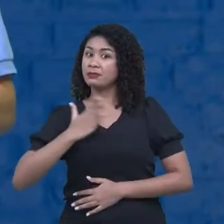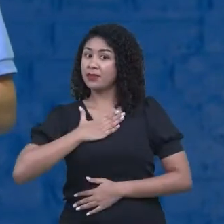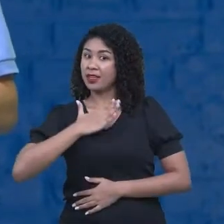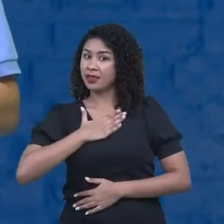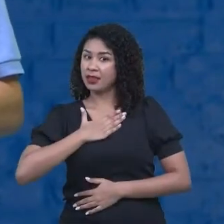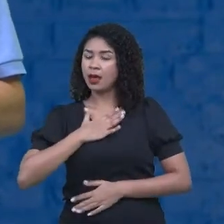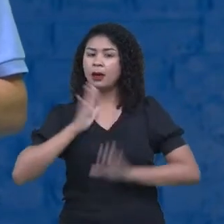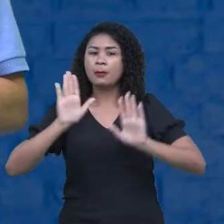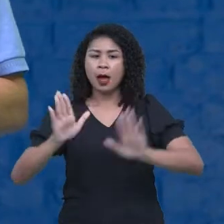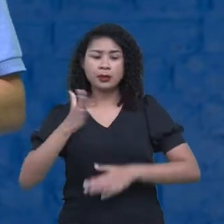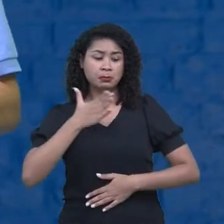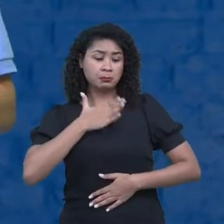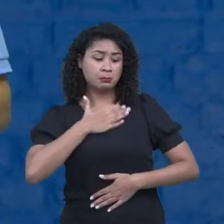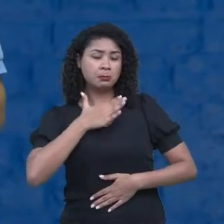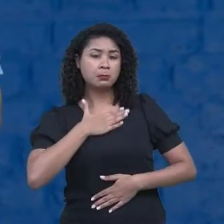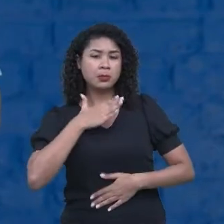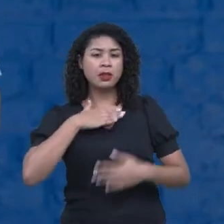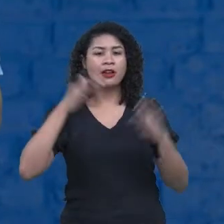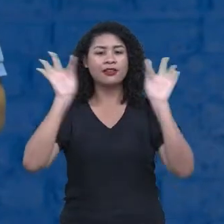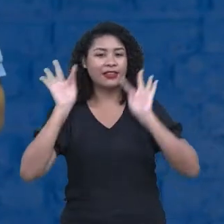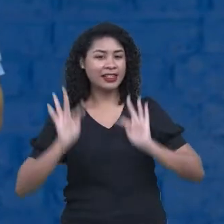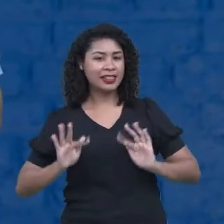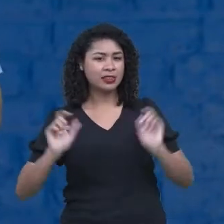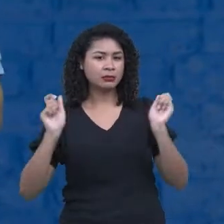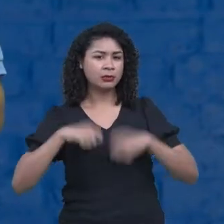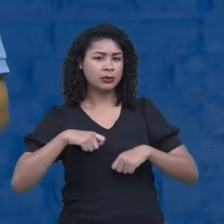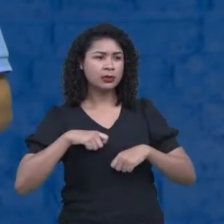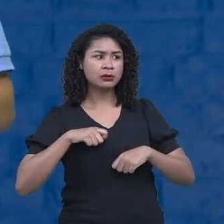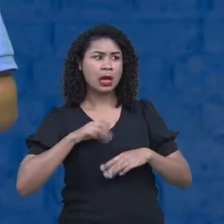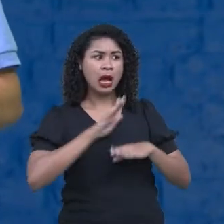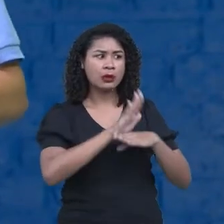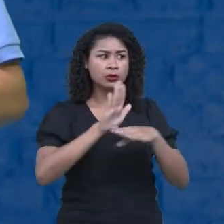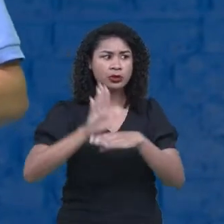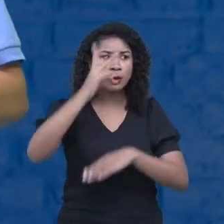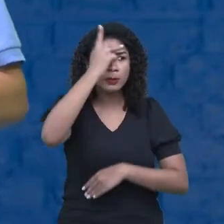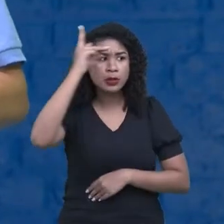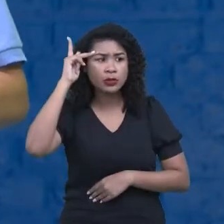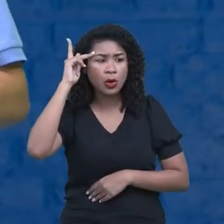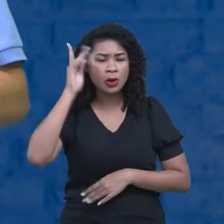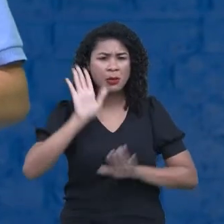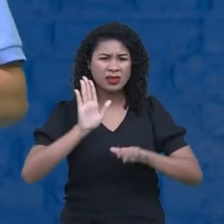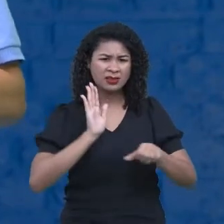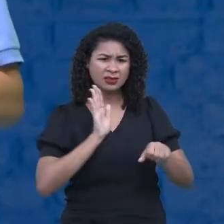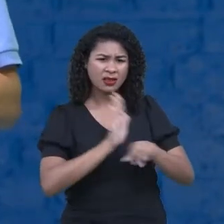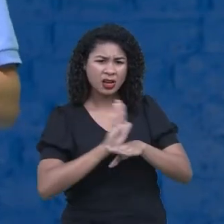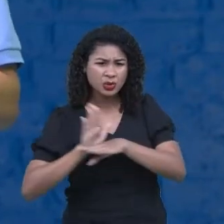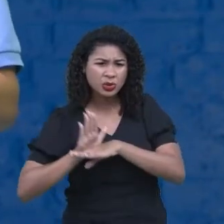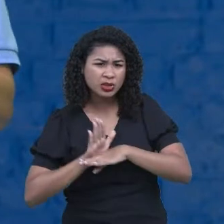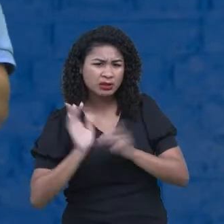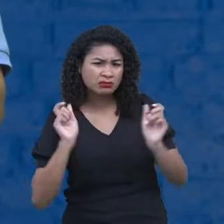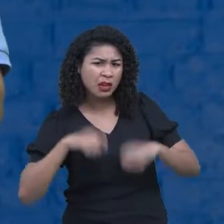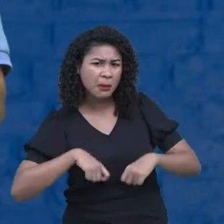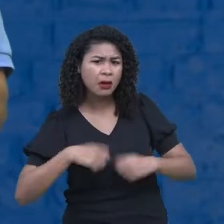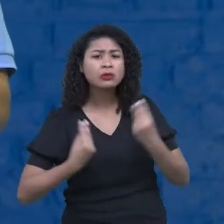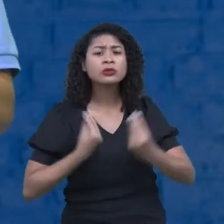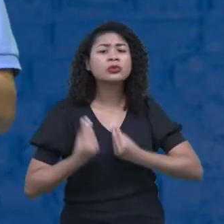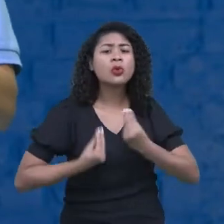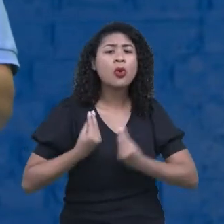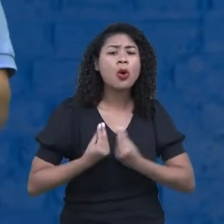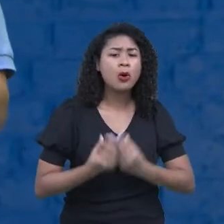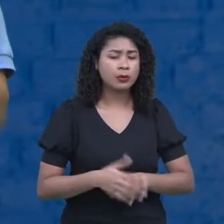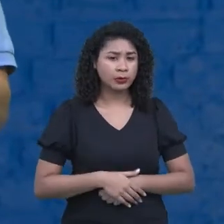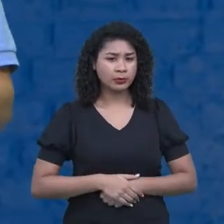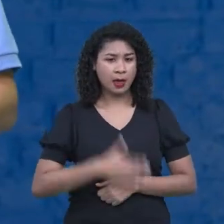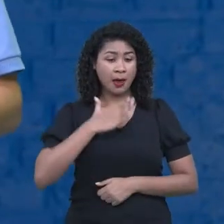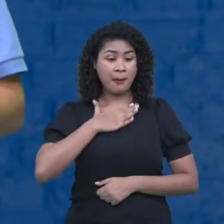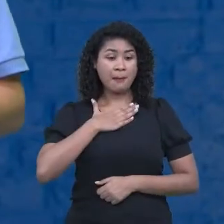as minhas realizações, eu vou estar afetando o outro? Como eu estarei afetando o outro? Como o meu projeto de vida vai ter